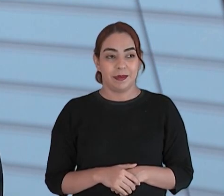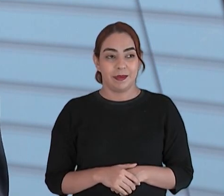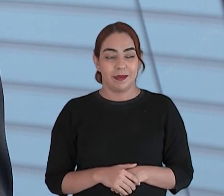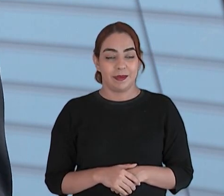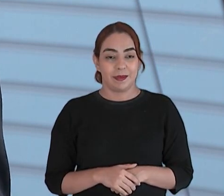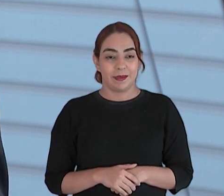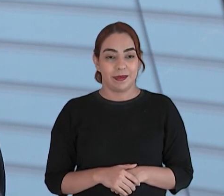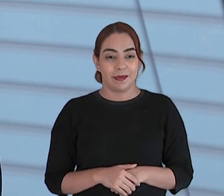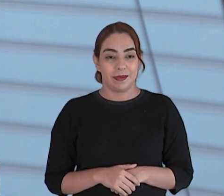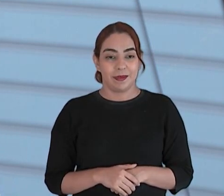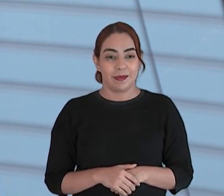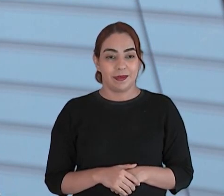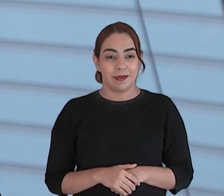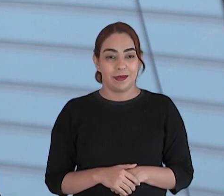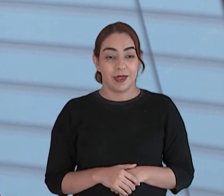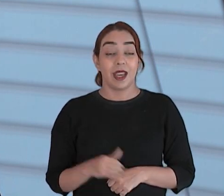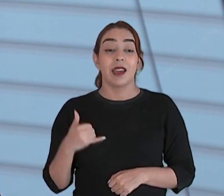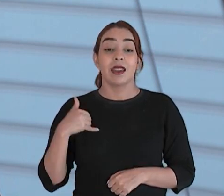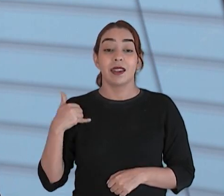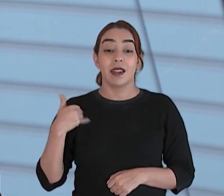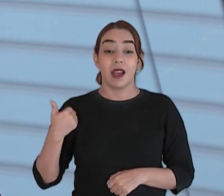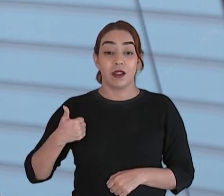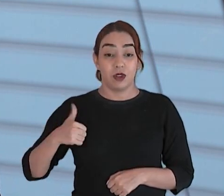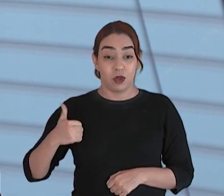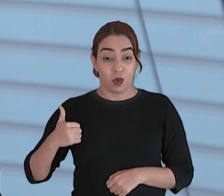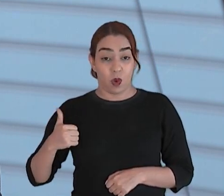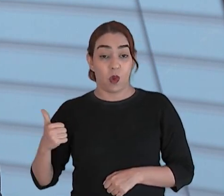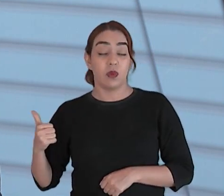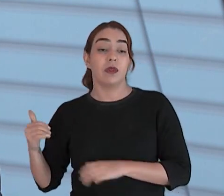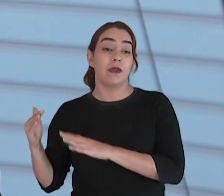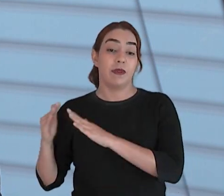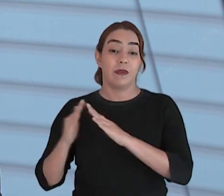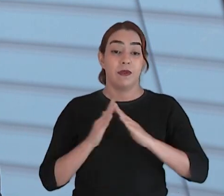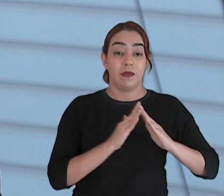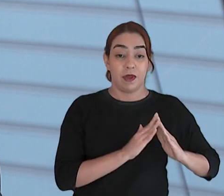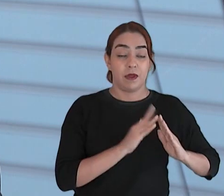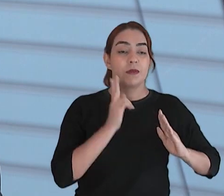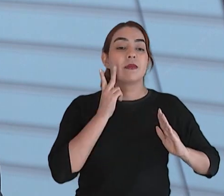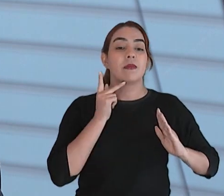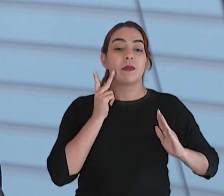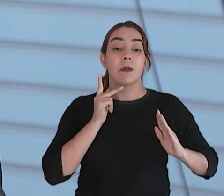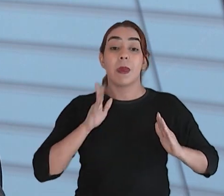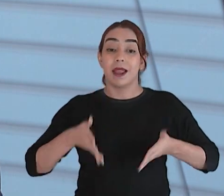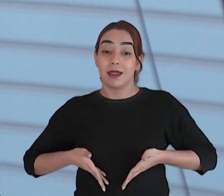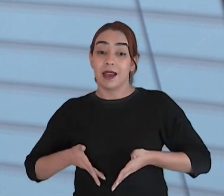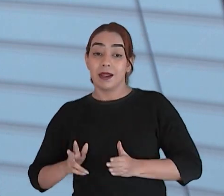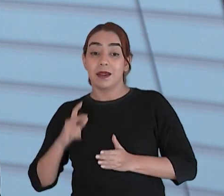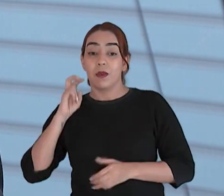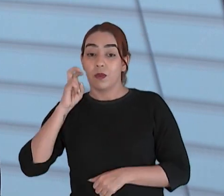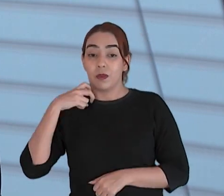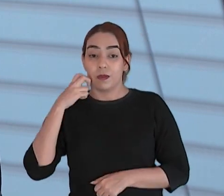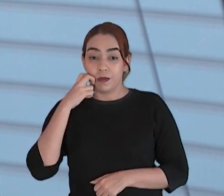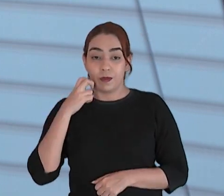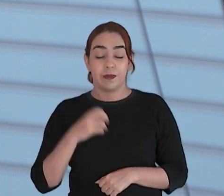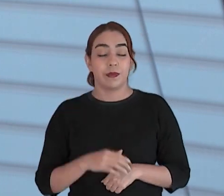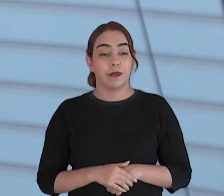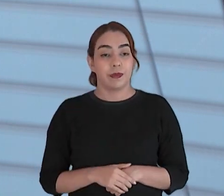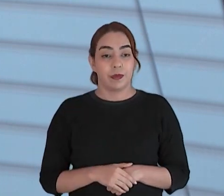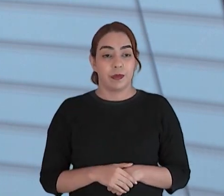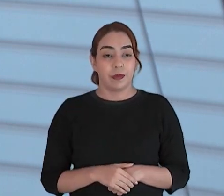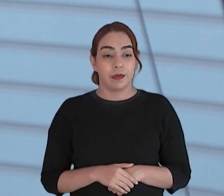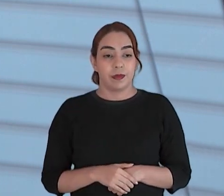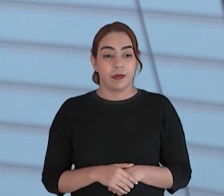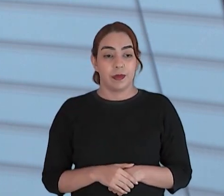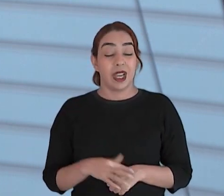mudou-se aqui para Fortaleza com 11 anos, porque ele é natural lá do interior do Rio Grande do Norte, mas mora, inclusive, ainda hoje